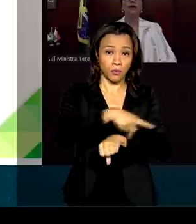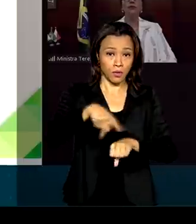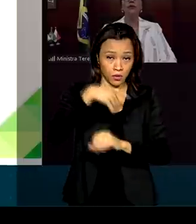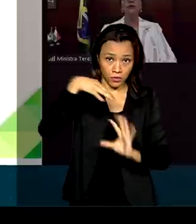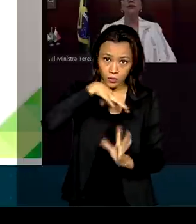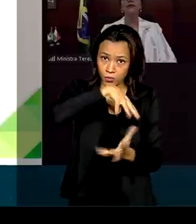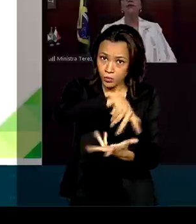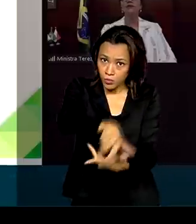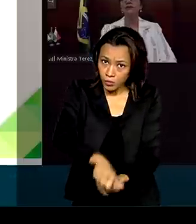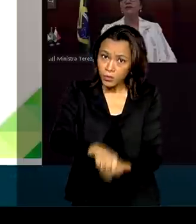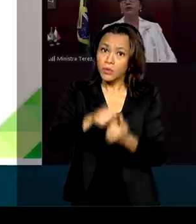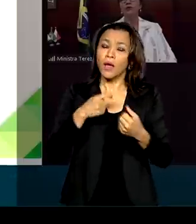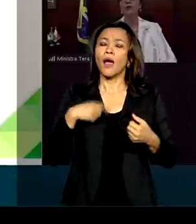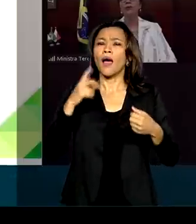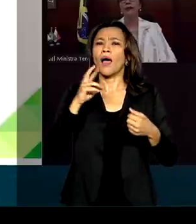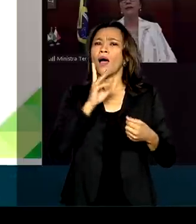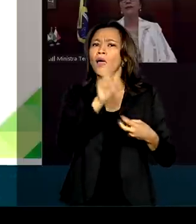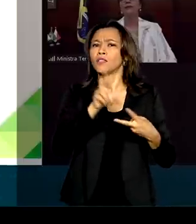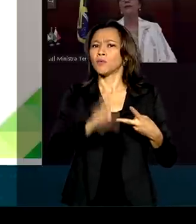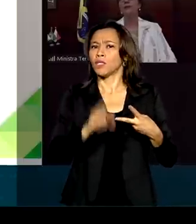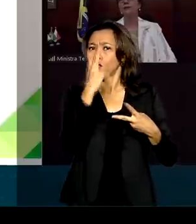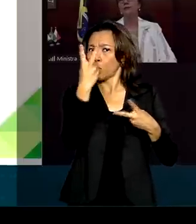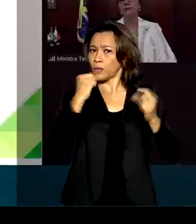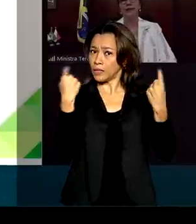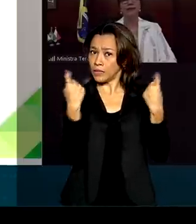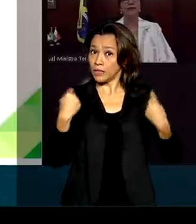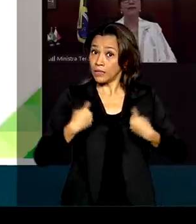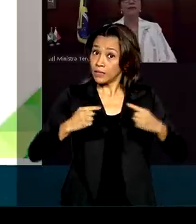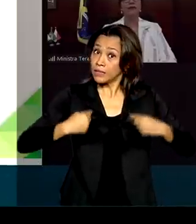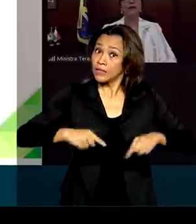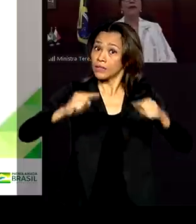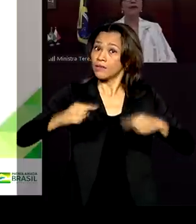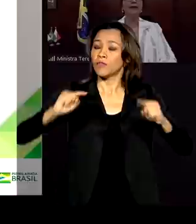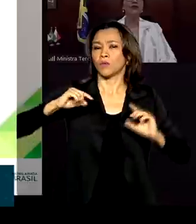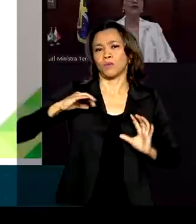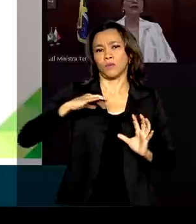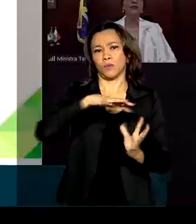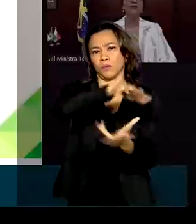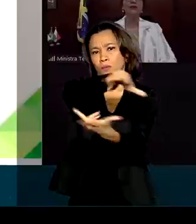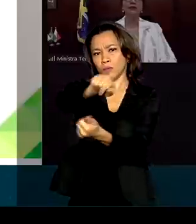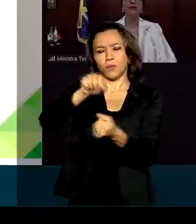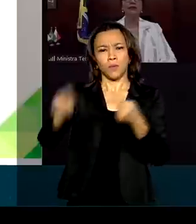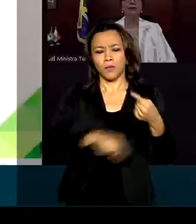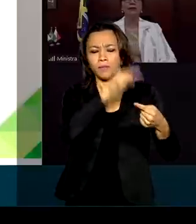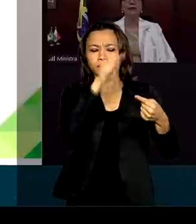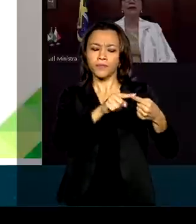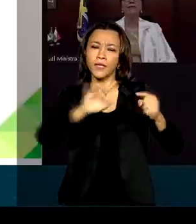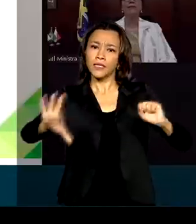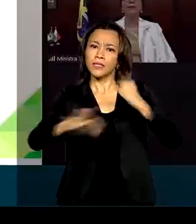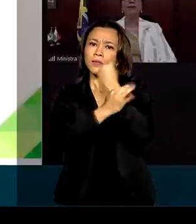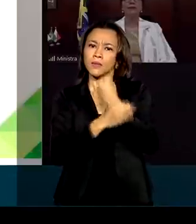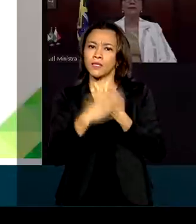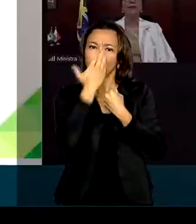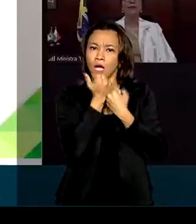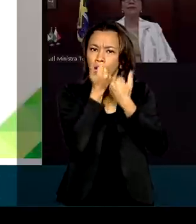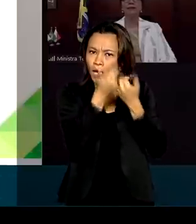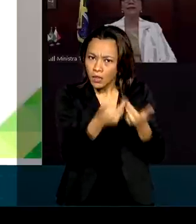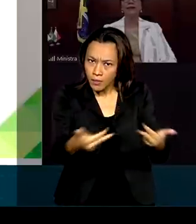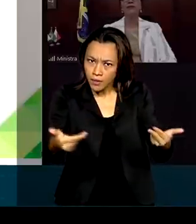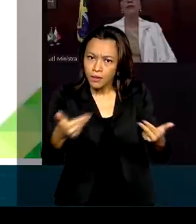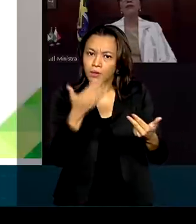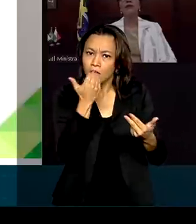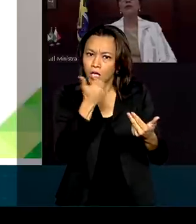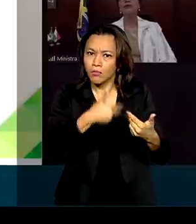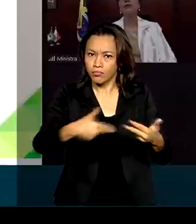a dois grandes desafios globais das próximas décadas. Garantir a segurança alimentar e a